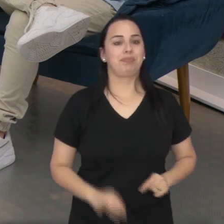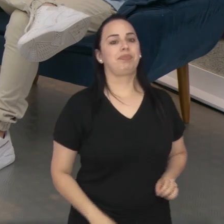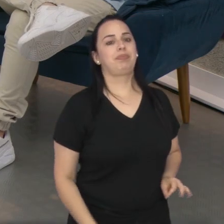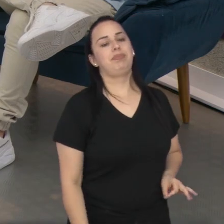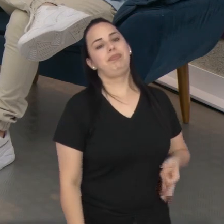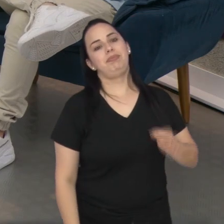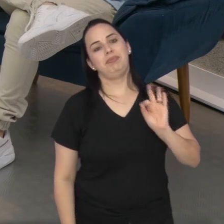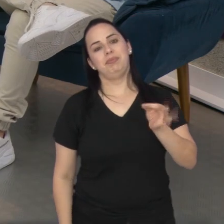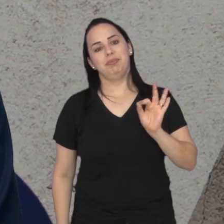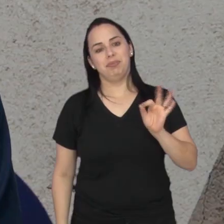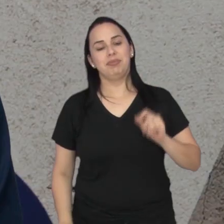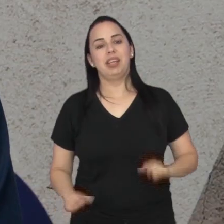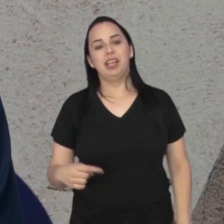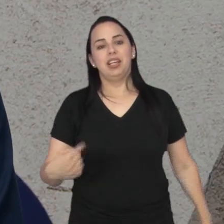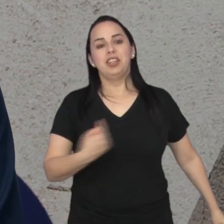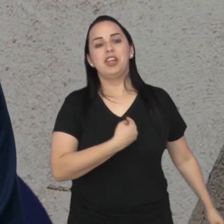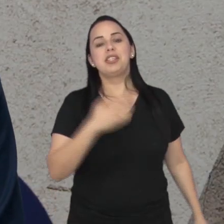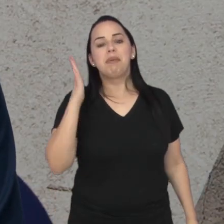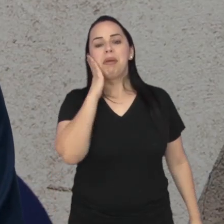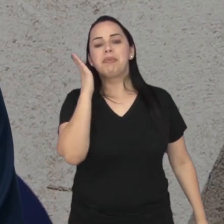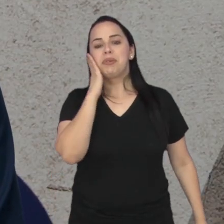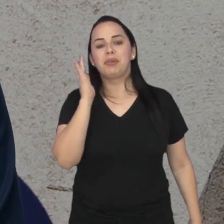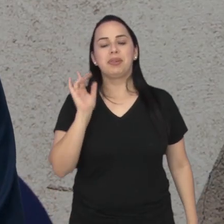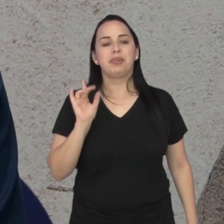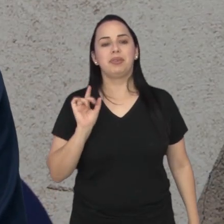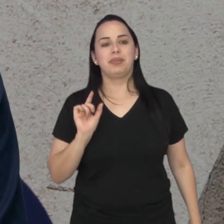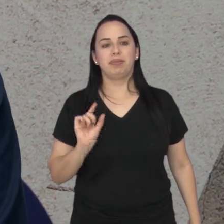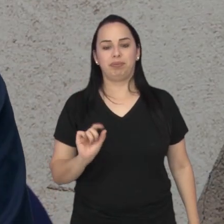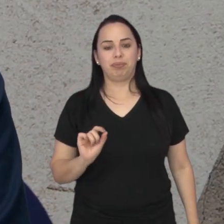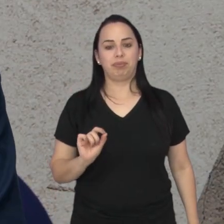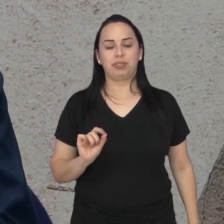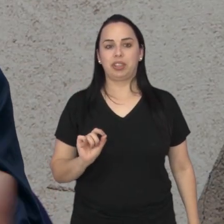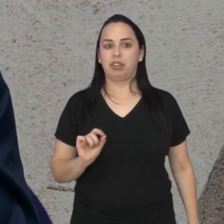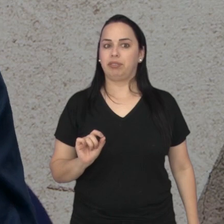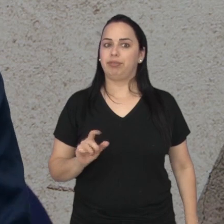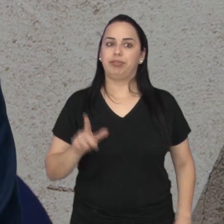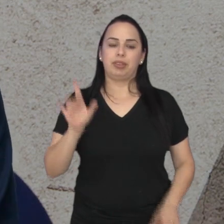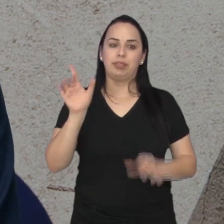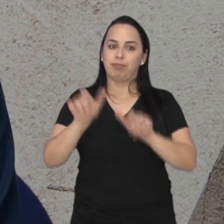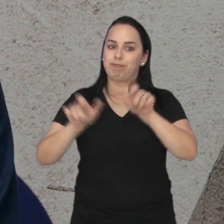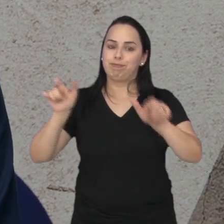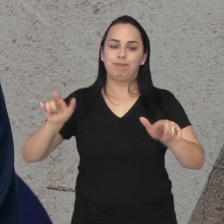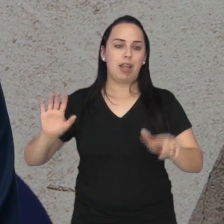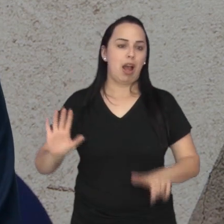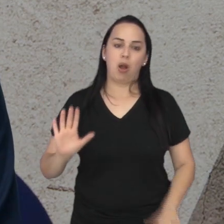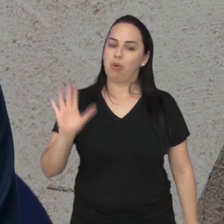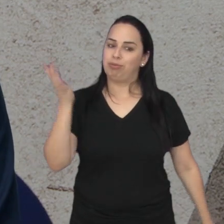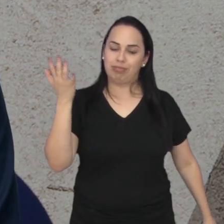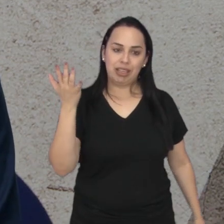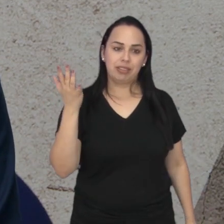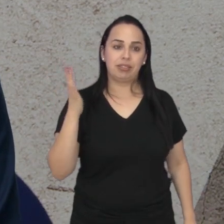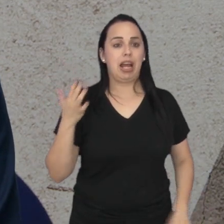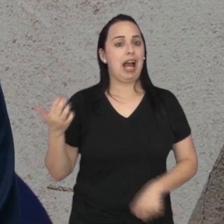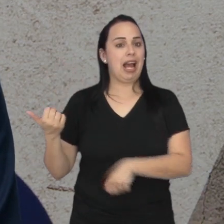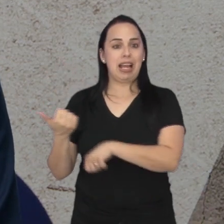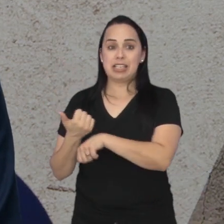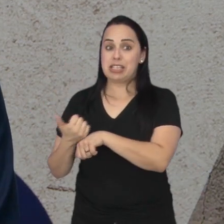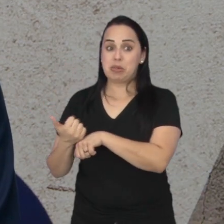certeza. A gente sabe que isso não é uma realidade que a gente vê. Às vezes, o profissional não dá esse